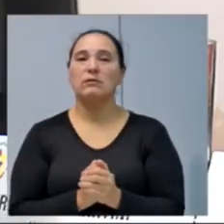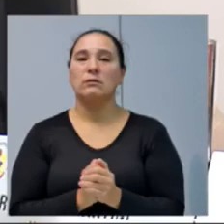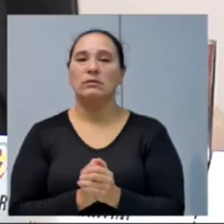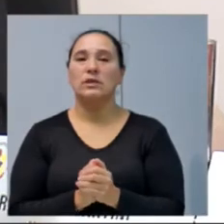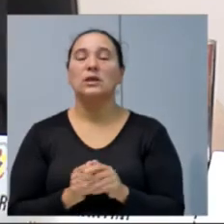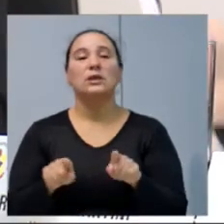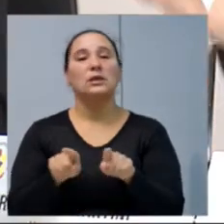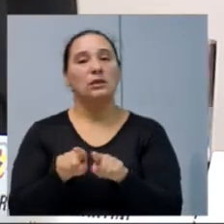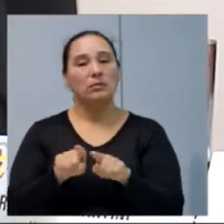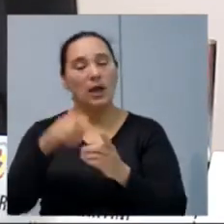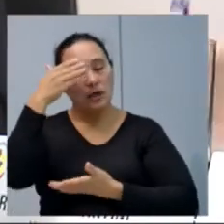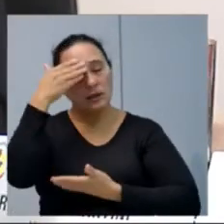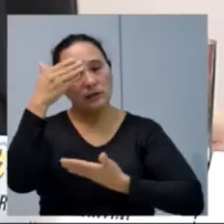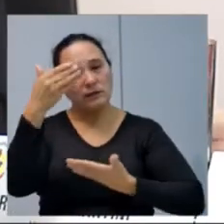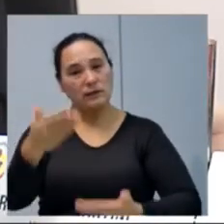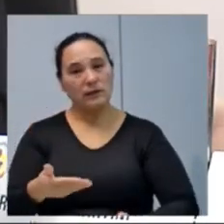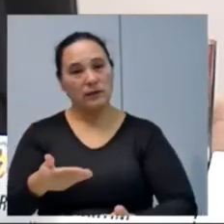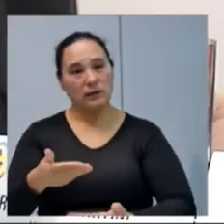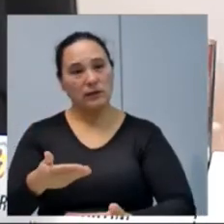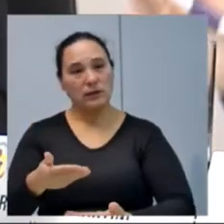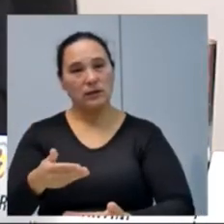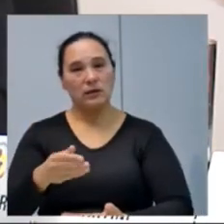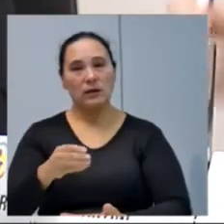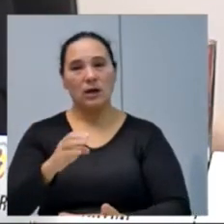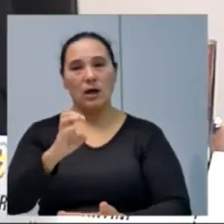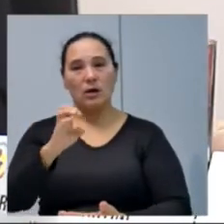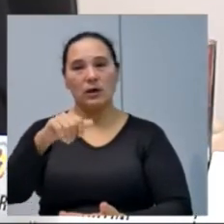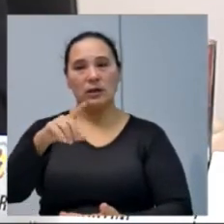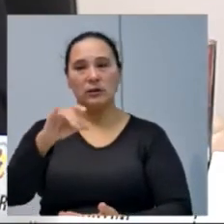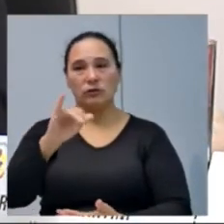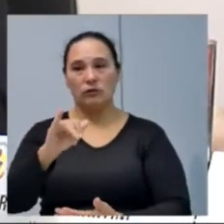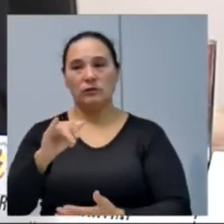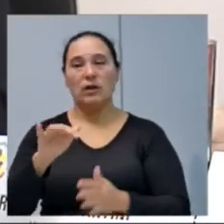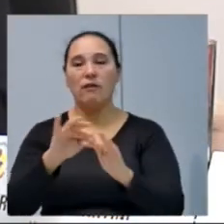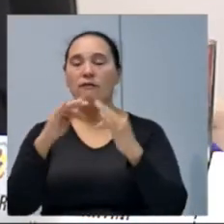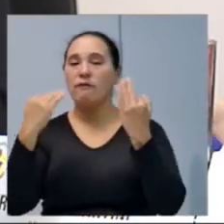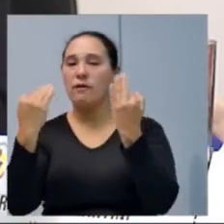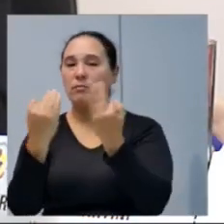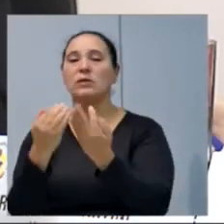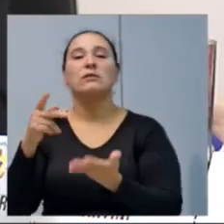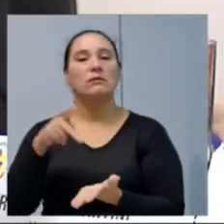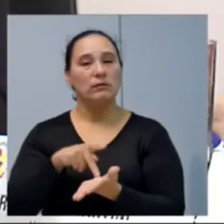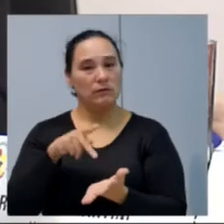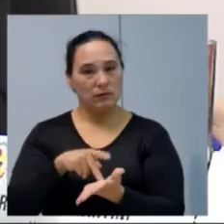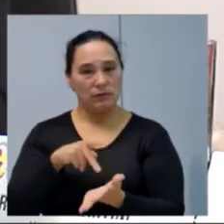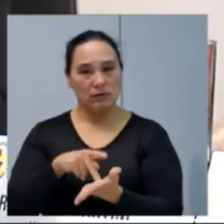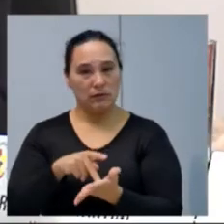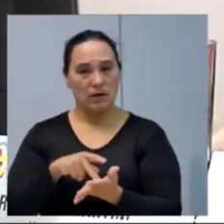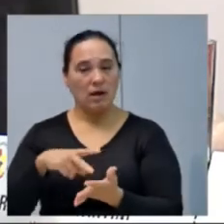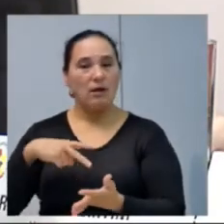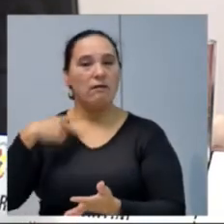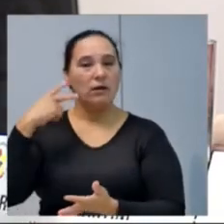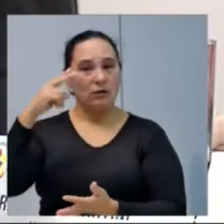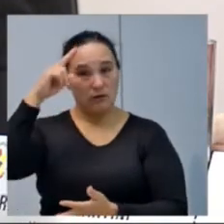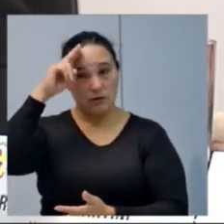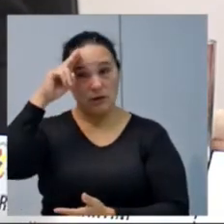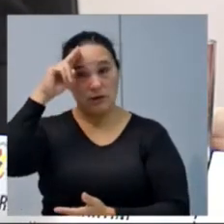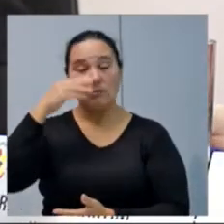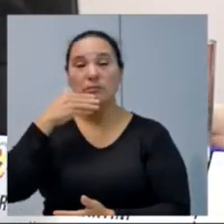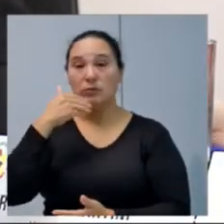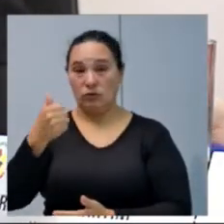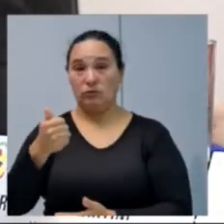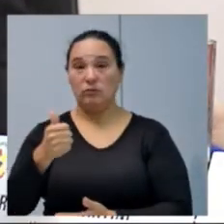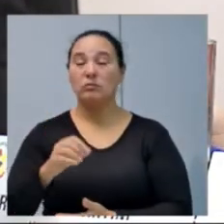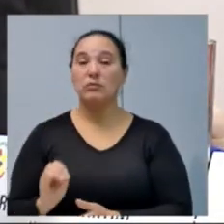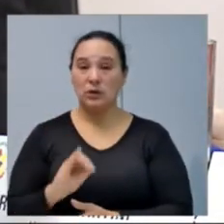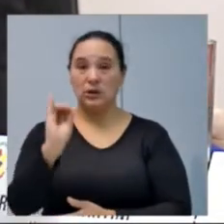Também agradecer aqui a presença, o Andy, toda a família aqui. Com certeza, vereador Natan, portanto, solicitação